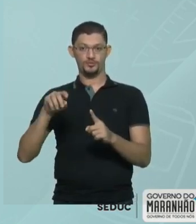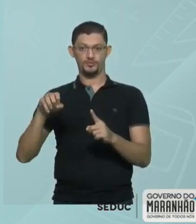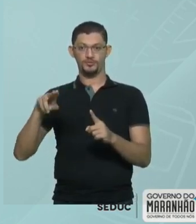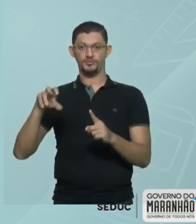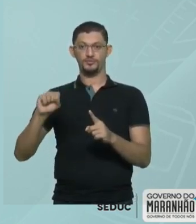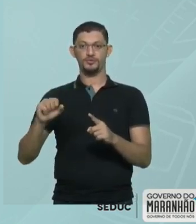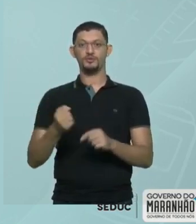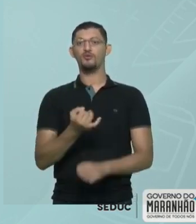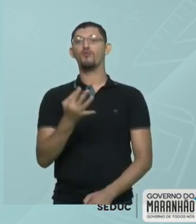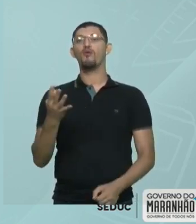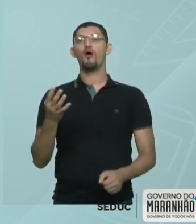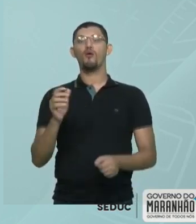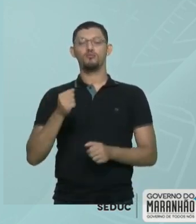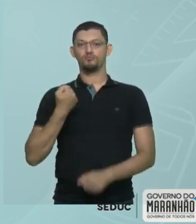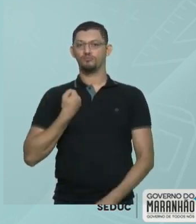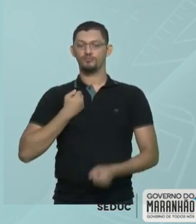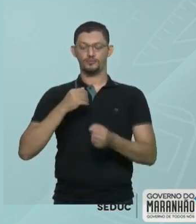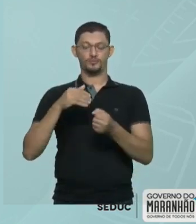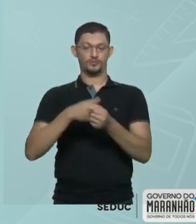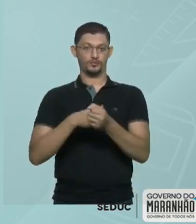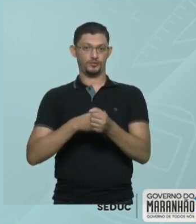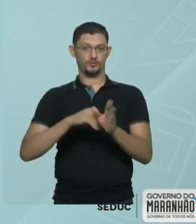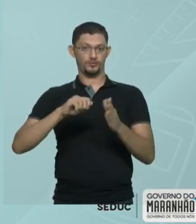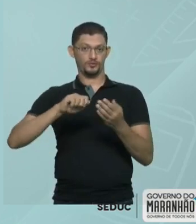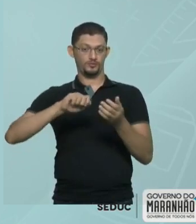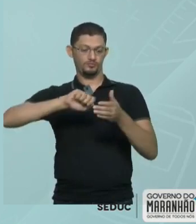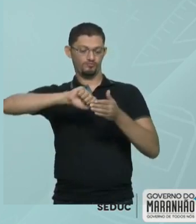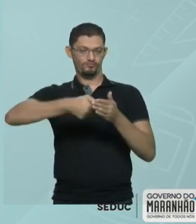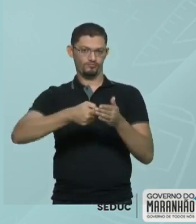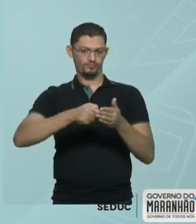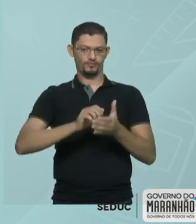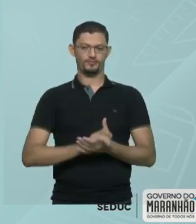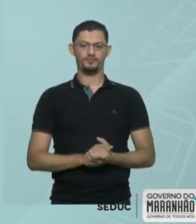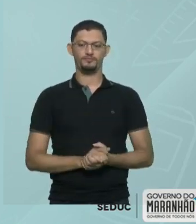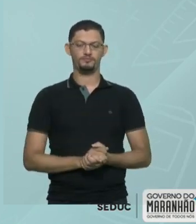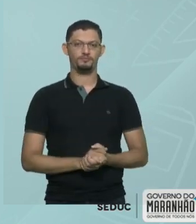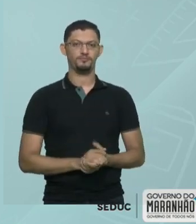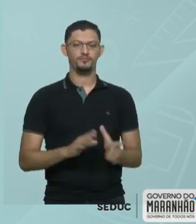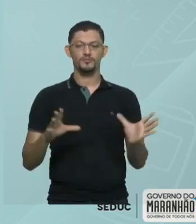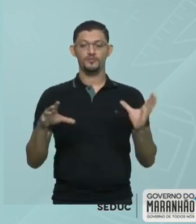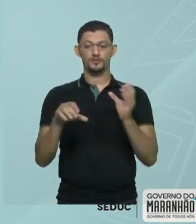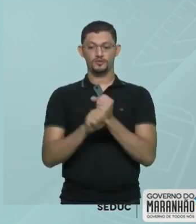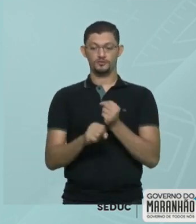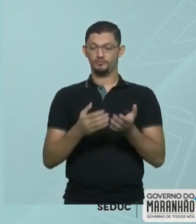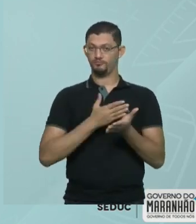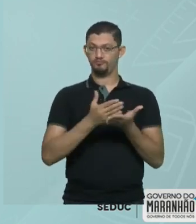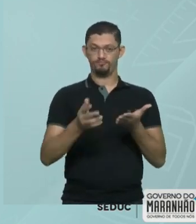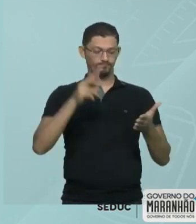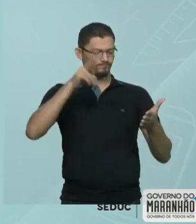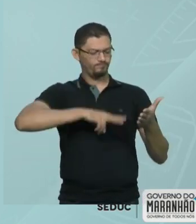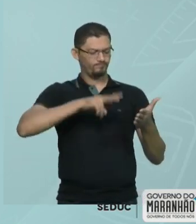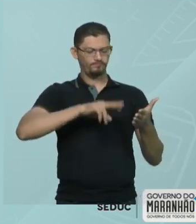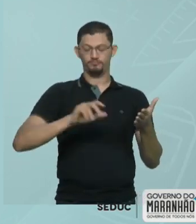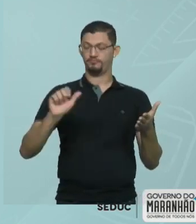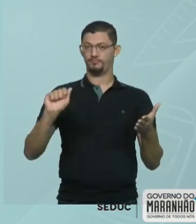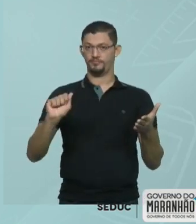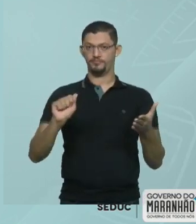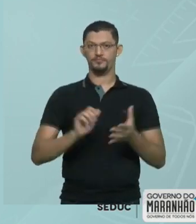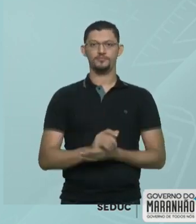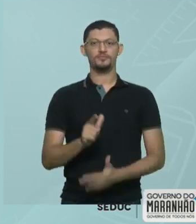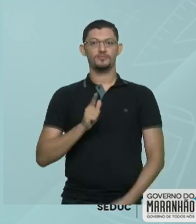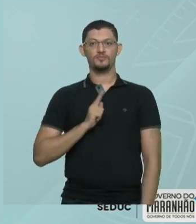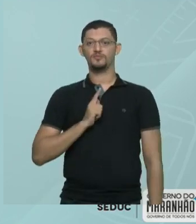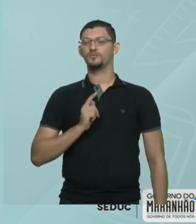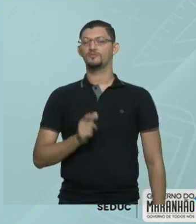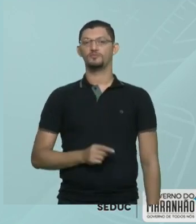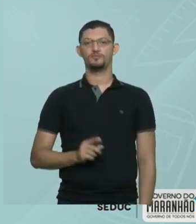senha do cofre de Glória? Então, vamos lá. Solução. Começando, analisando pela letra A. Eu tenho